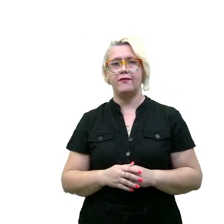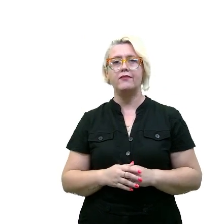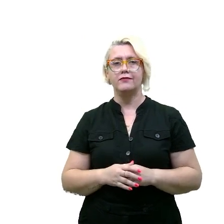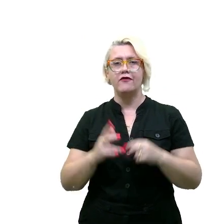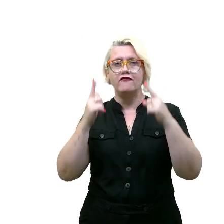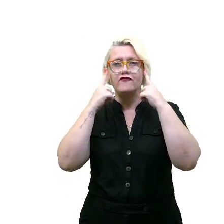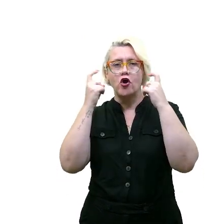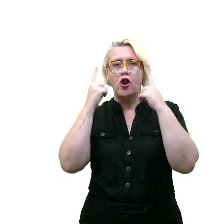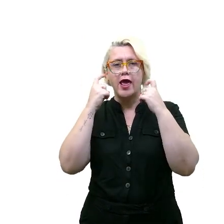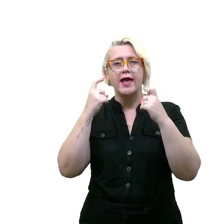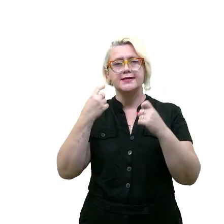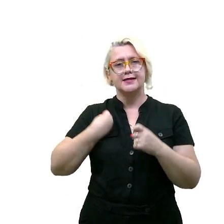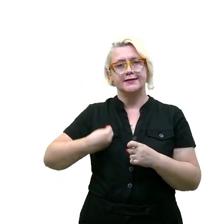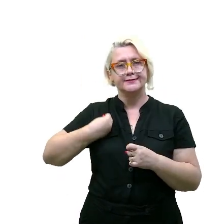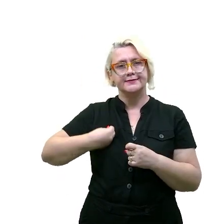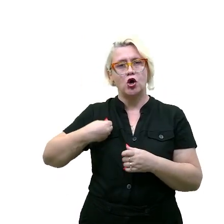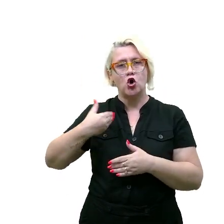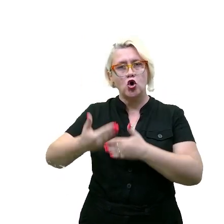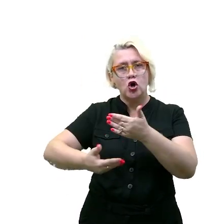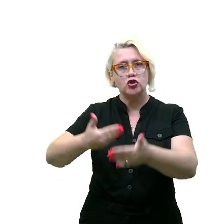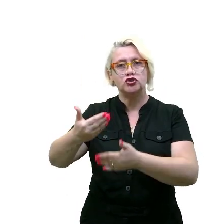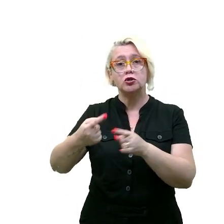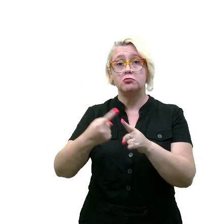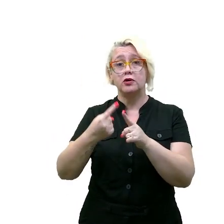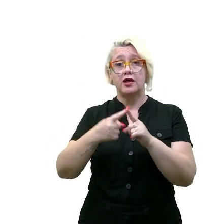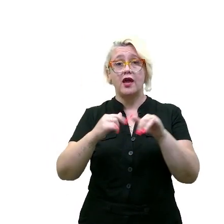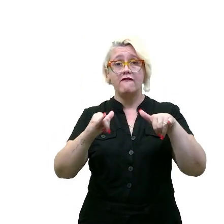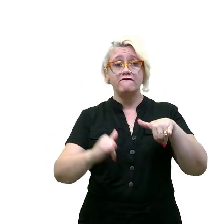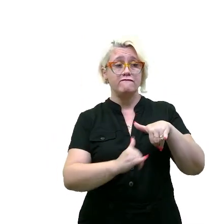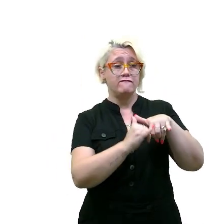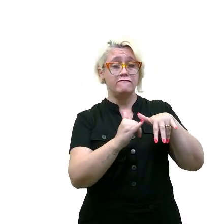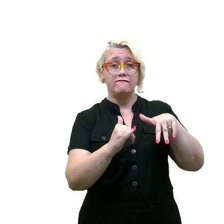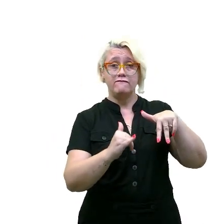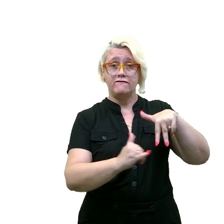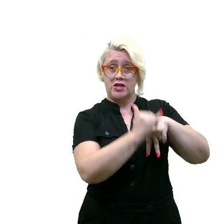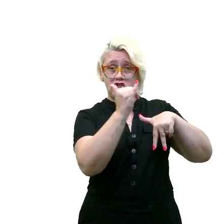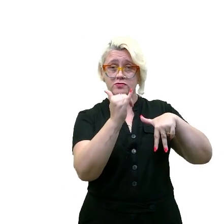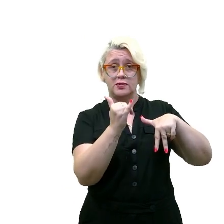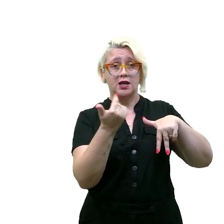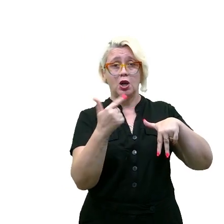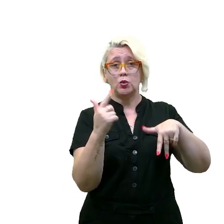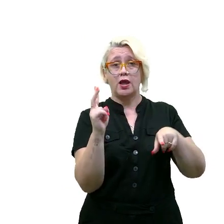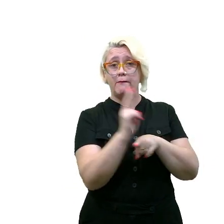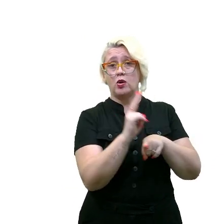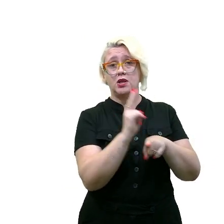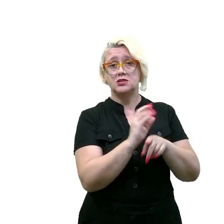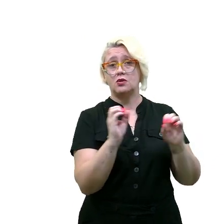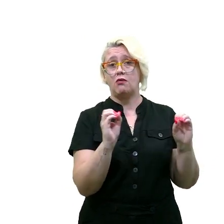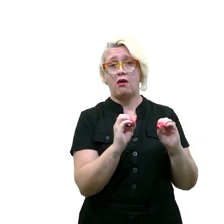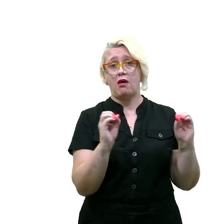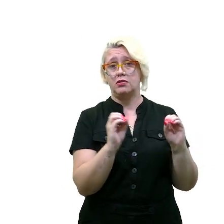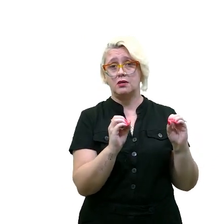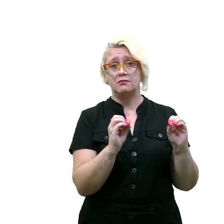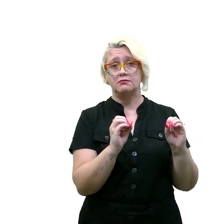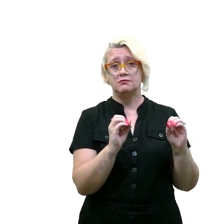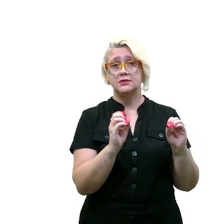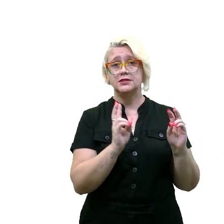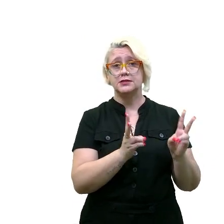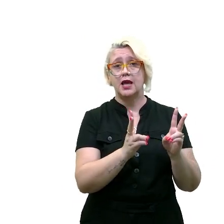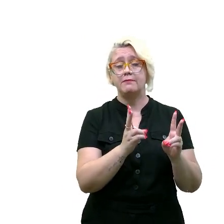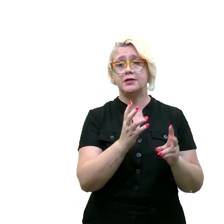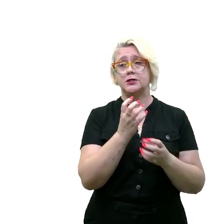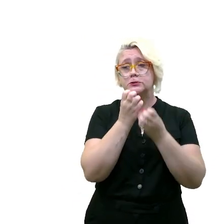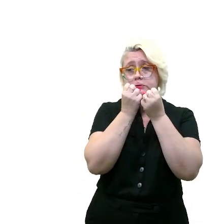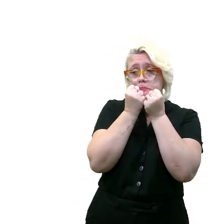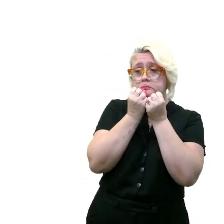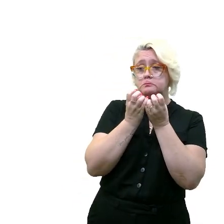violência no cotidiano, pois as vítimas não encontram respaldo ou proteção suficientes para romper com o